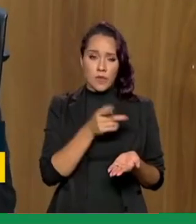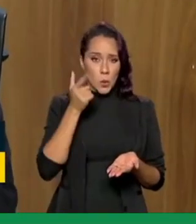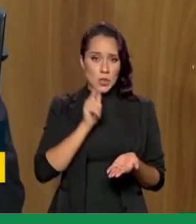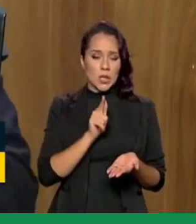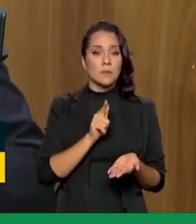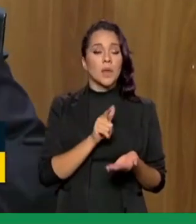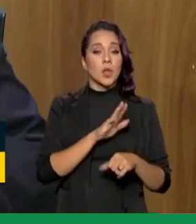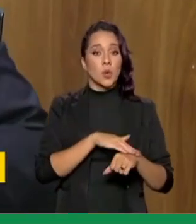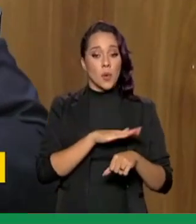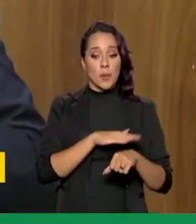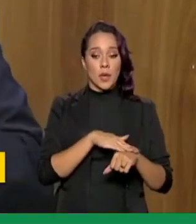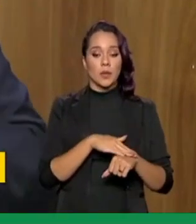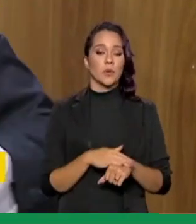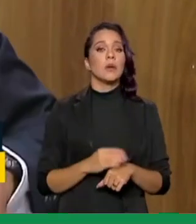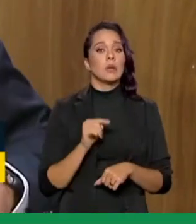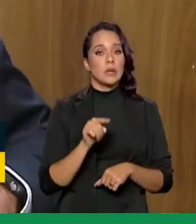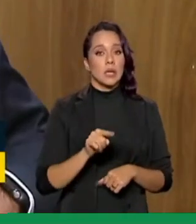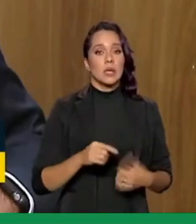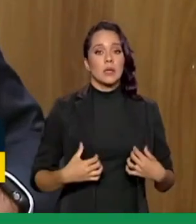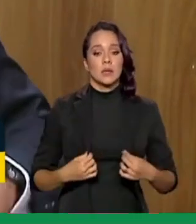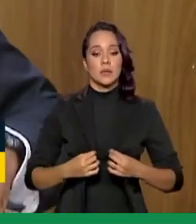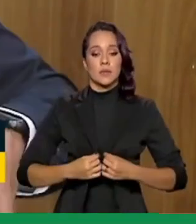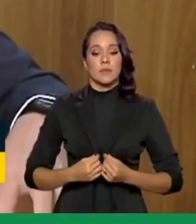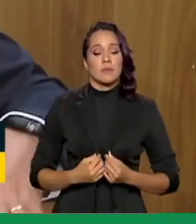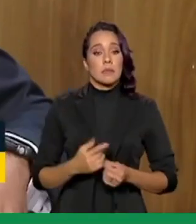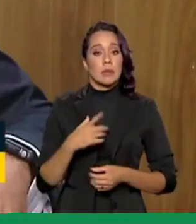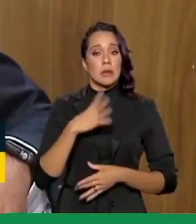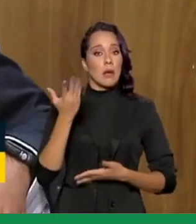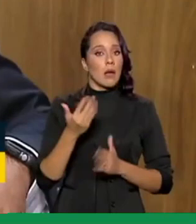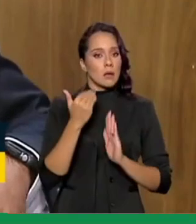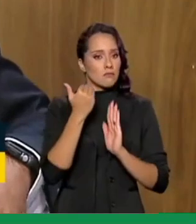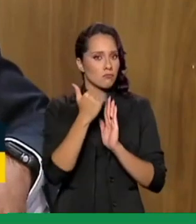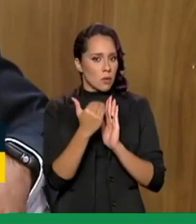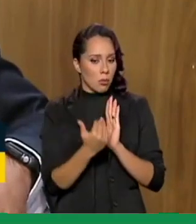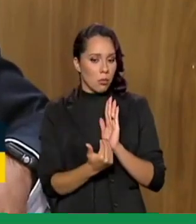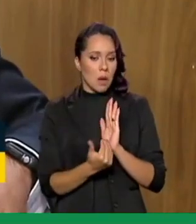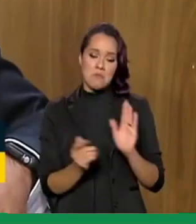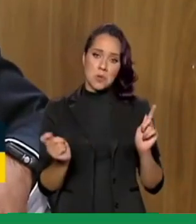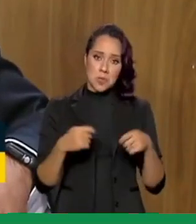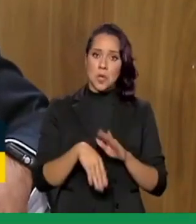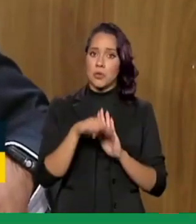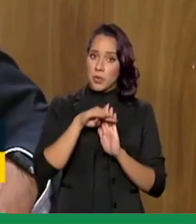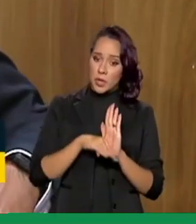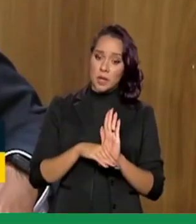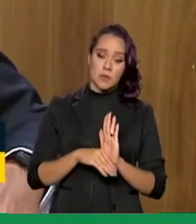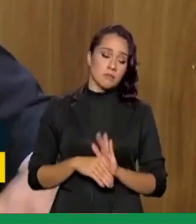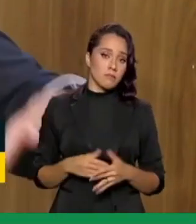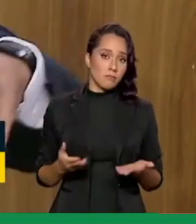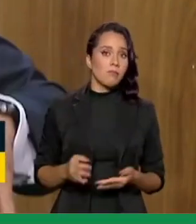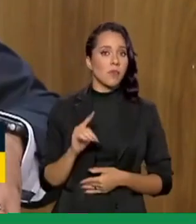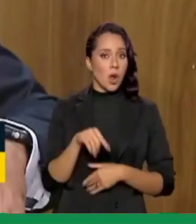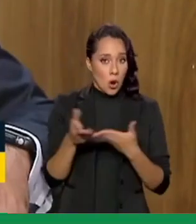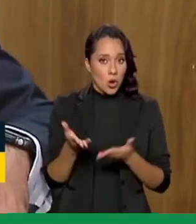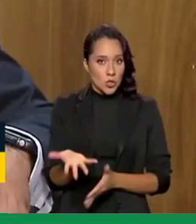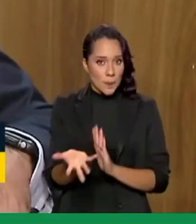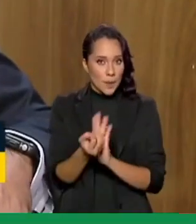a partir do momento que ele esteja dentro das condicionalidades do programa. Então, ele é hoje